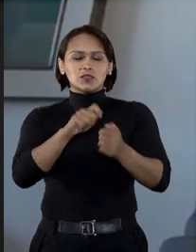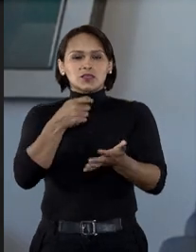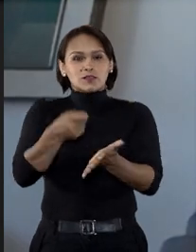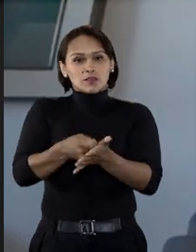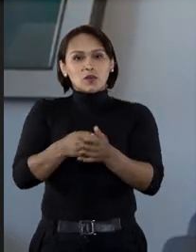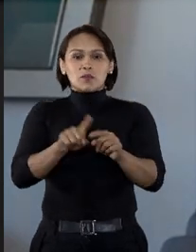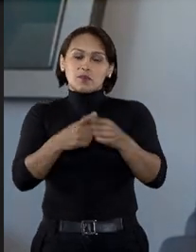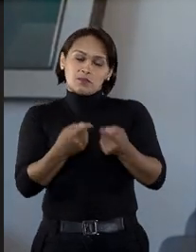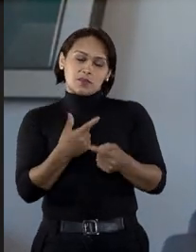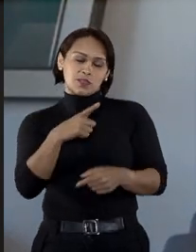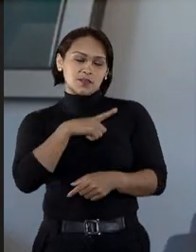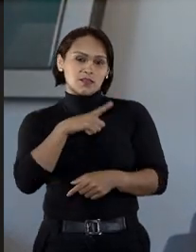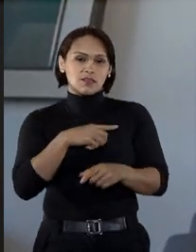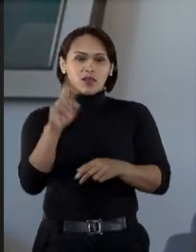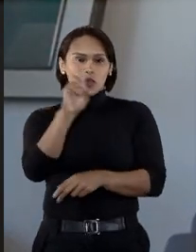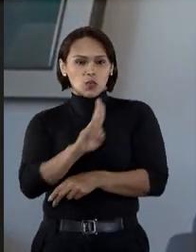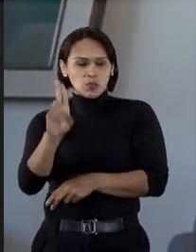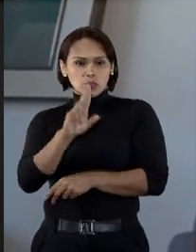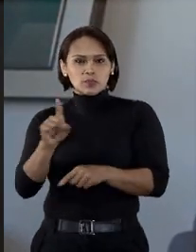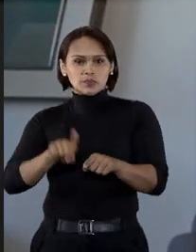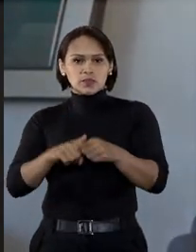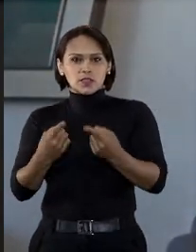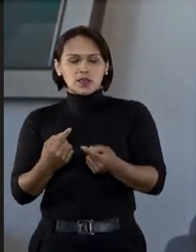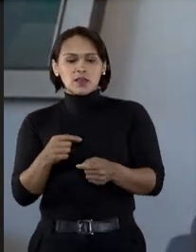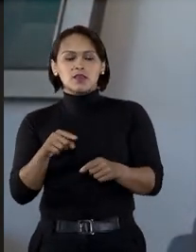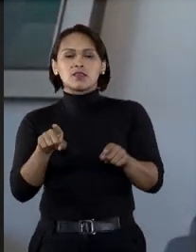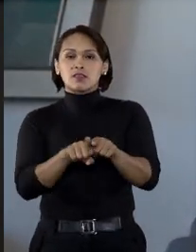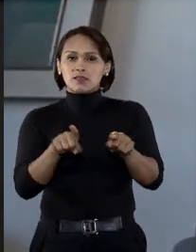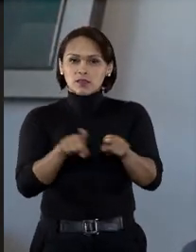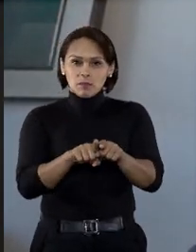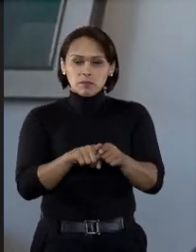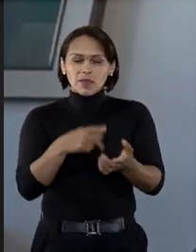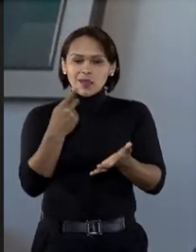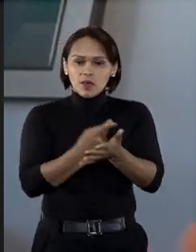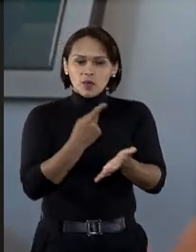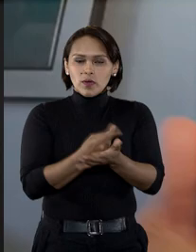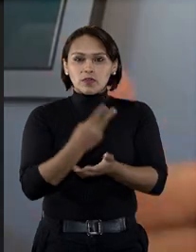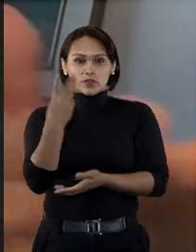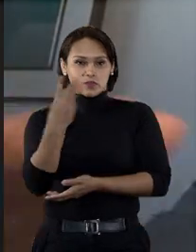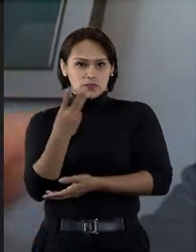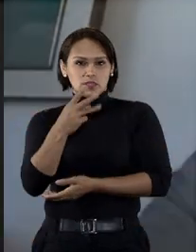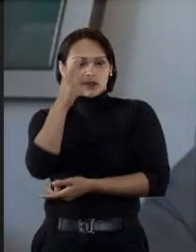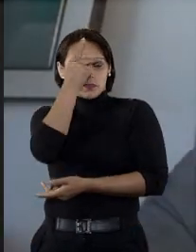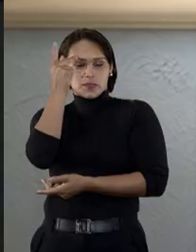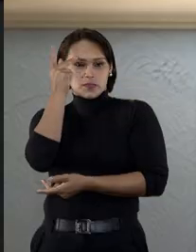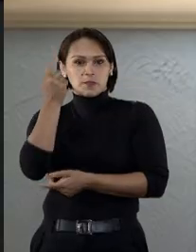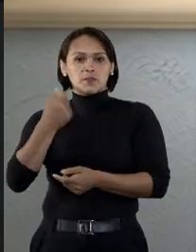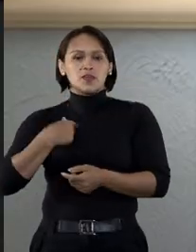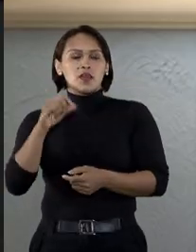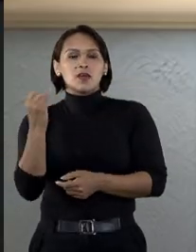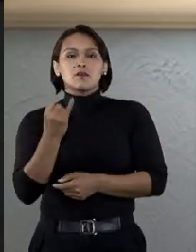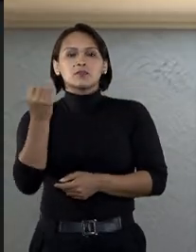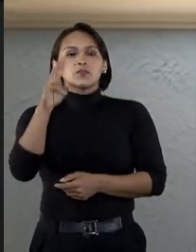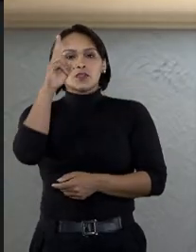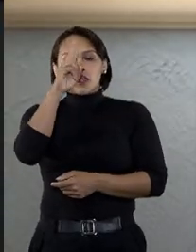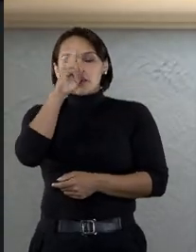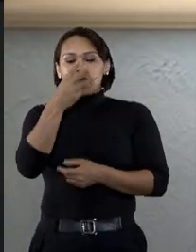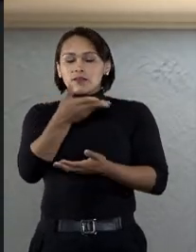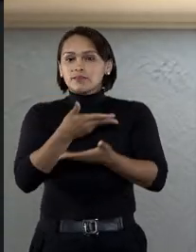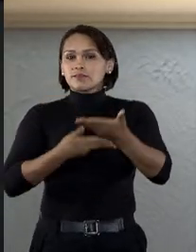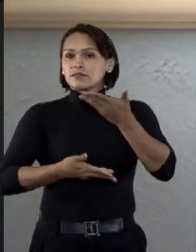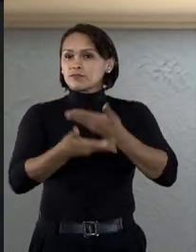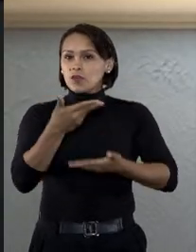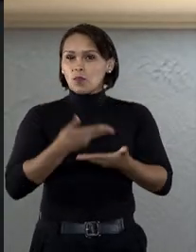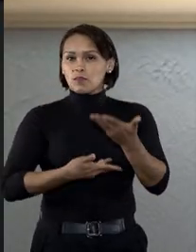que adquire ou utiliza um produto ou serviço. Muitas vezes é a vulnerabilidade de terceiros. É importante frisar que ele não